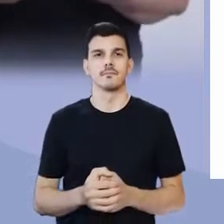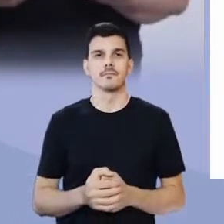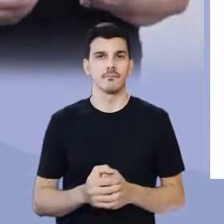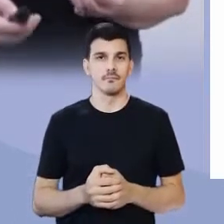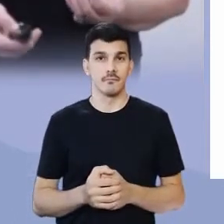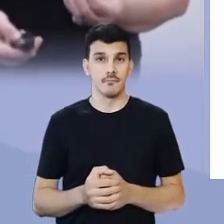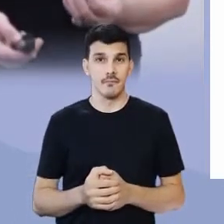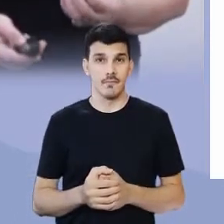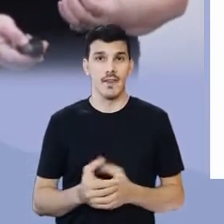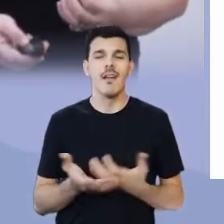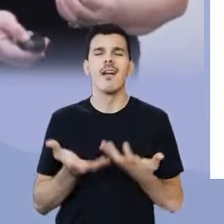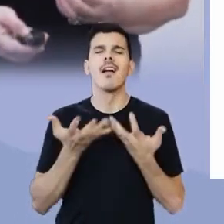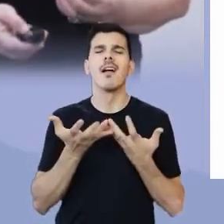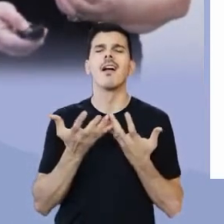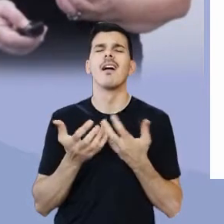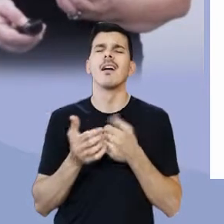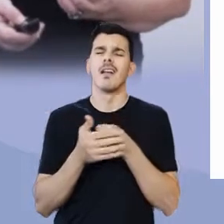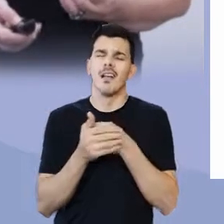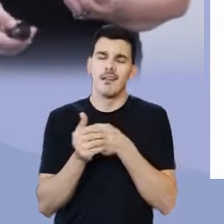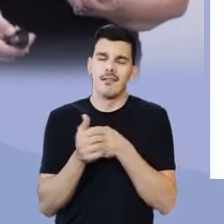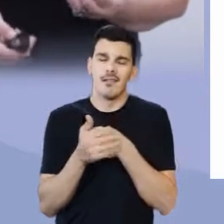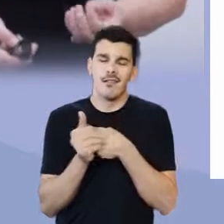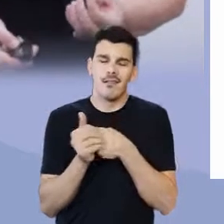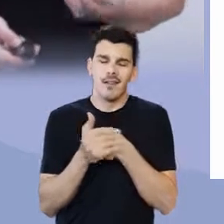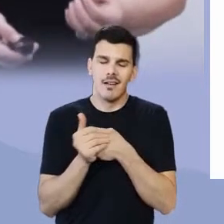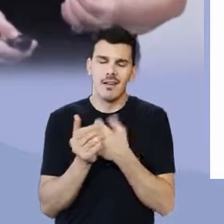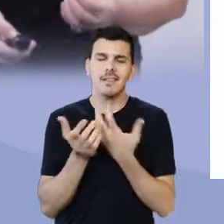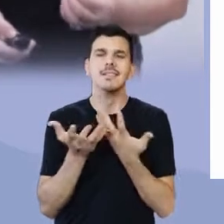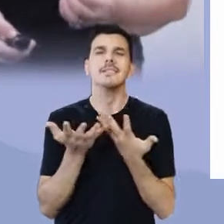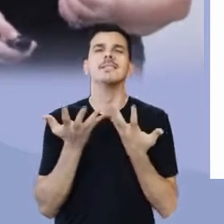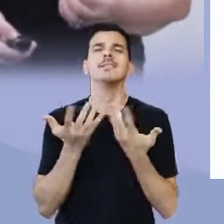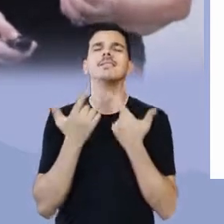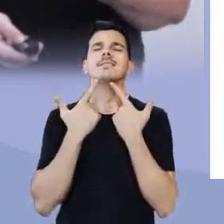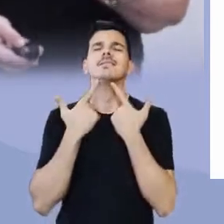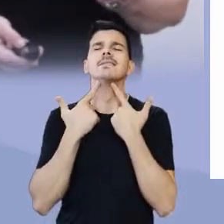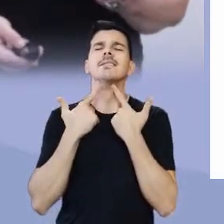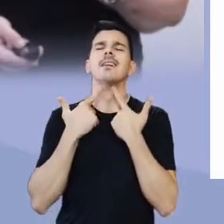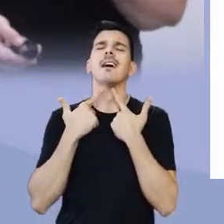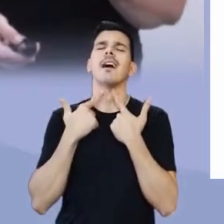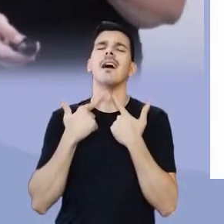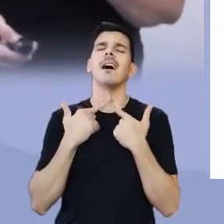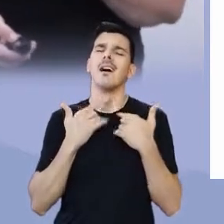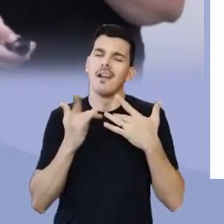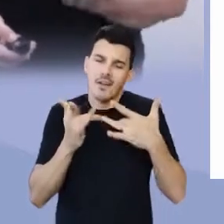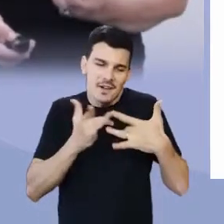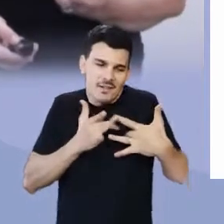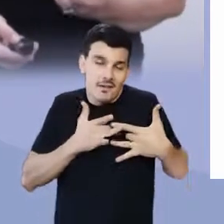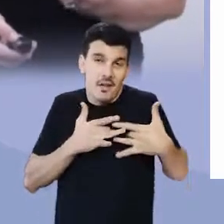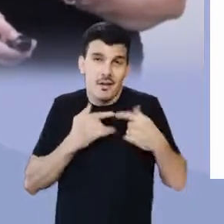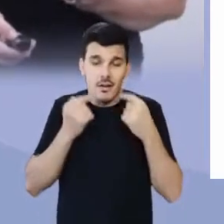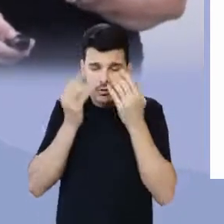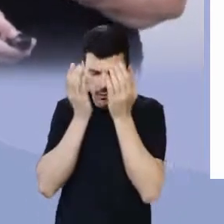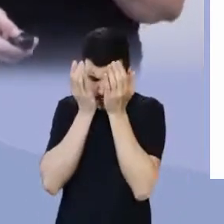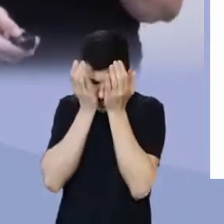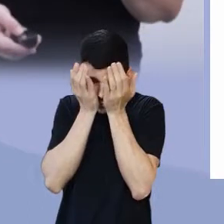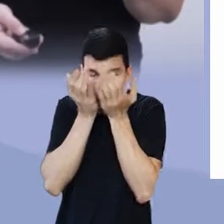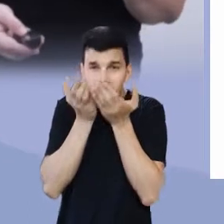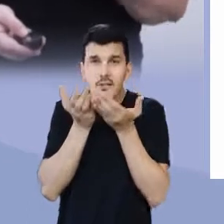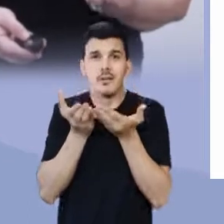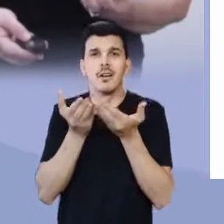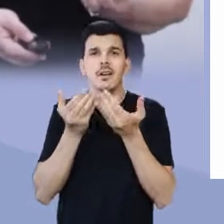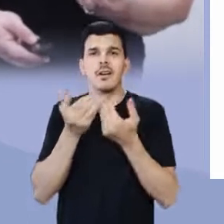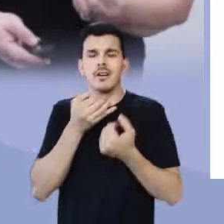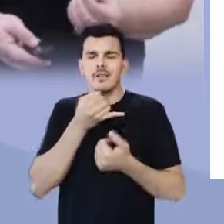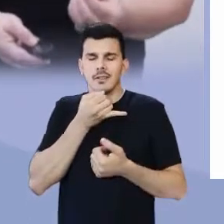sede de carinho e fome de afeto. Trazem o olhar triste de quem